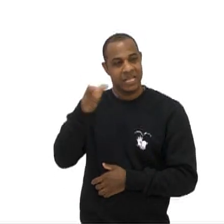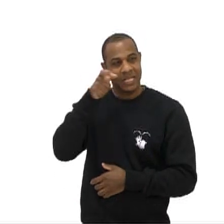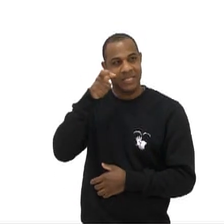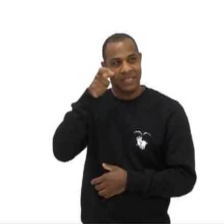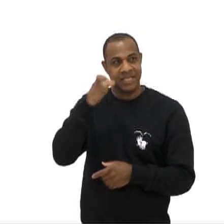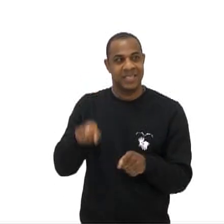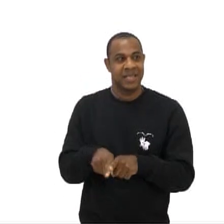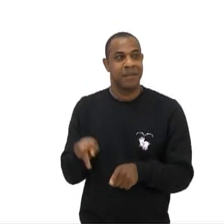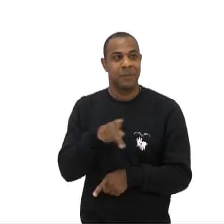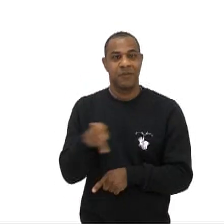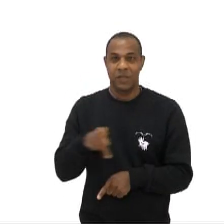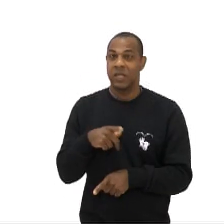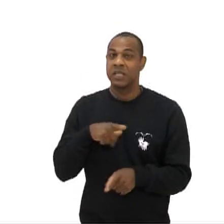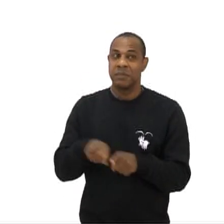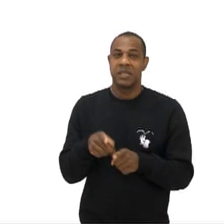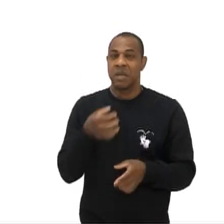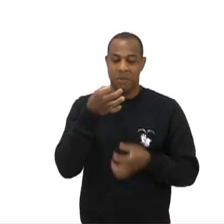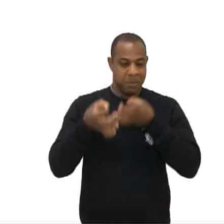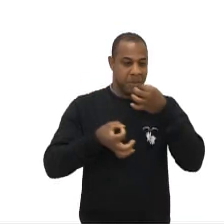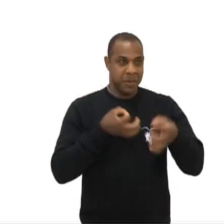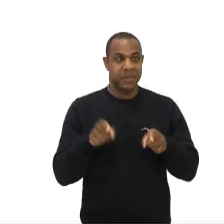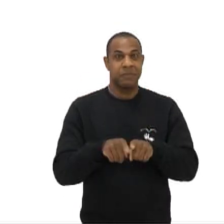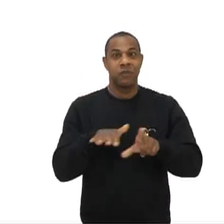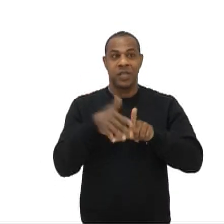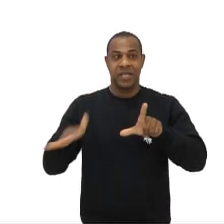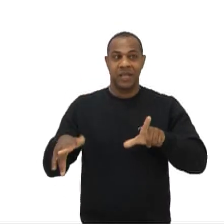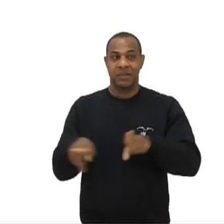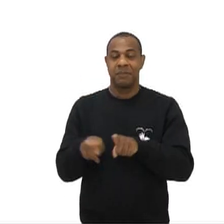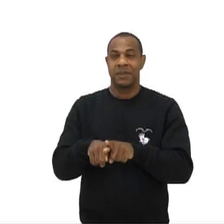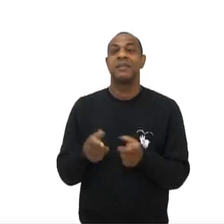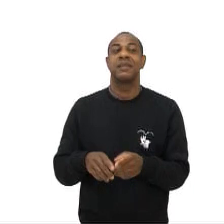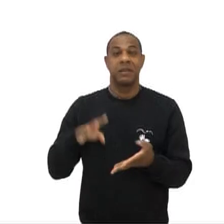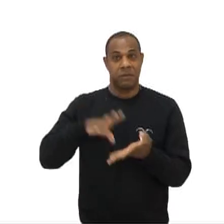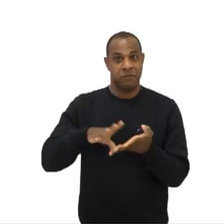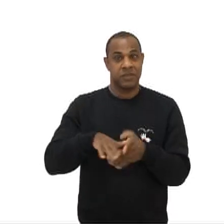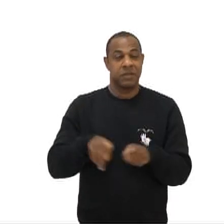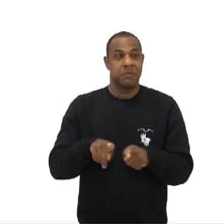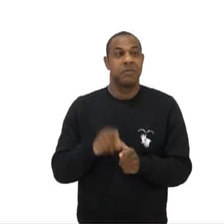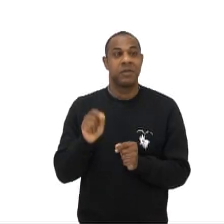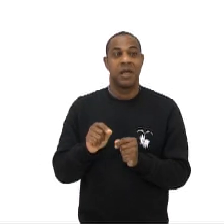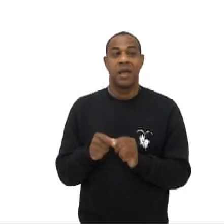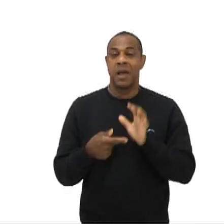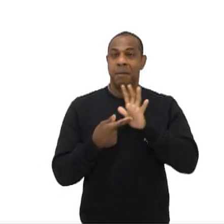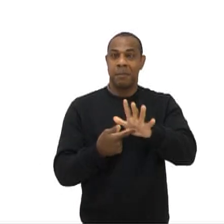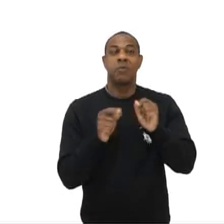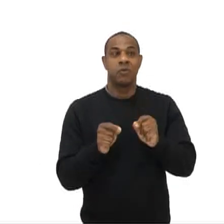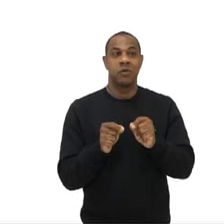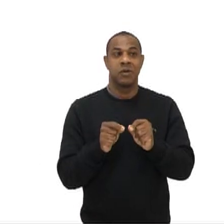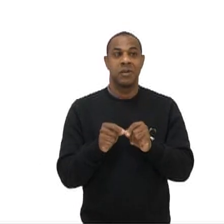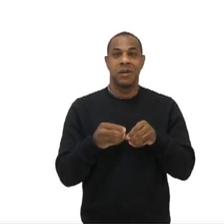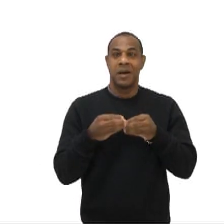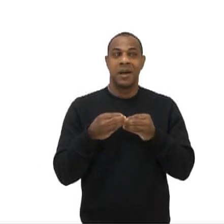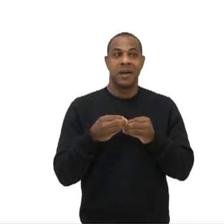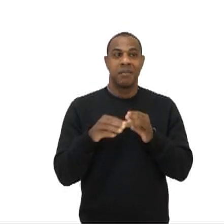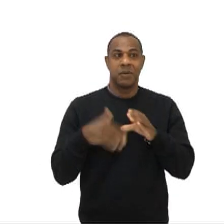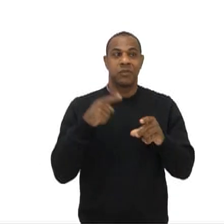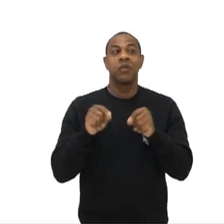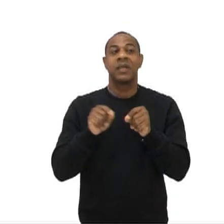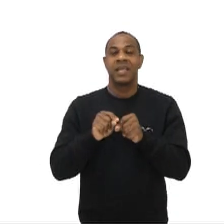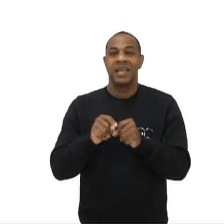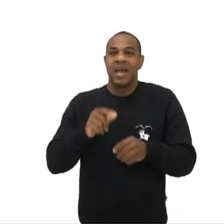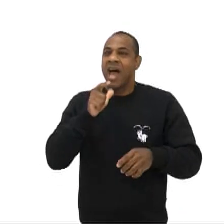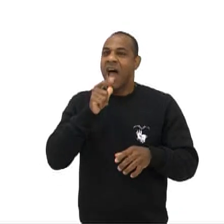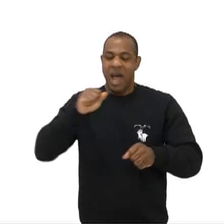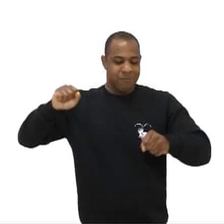Professora das ilhas lá do litoral Lá da física e matemática E ela mandou um material para mim, né? Sobre as questões dos tsunamis